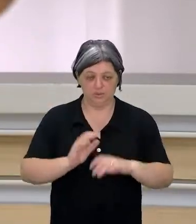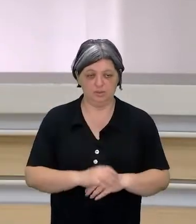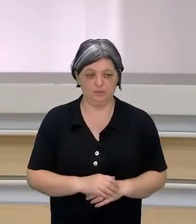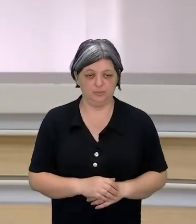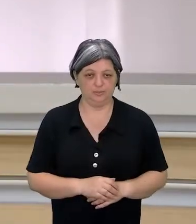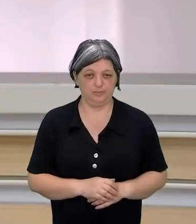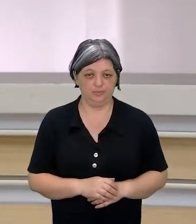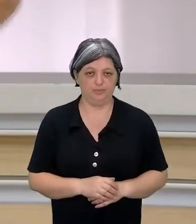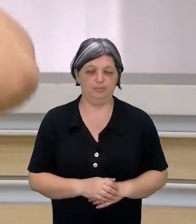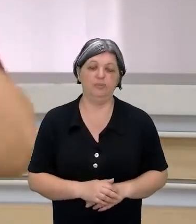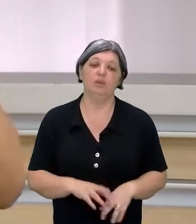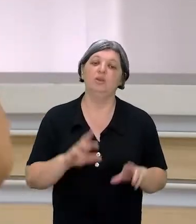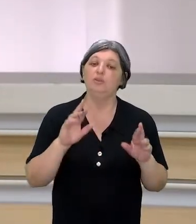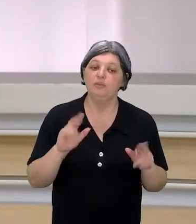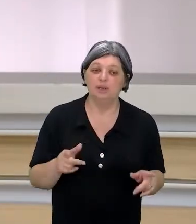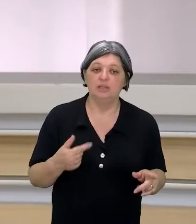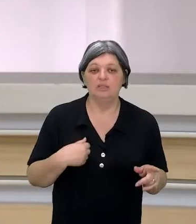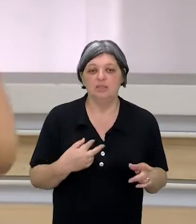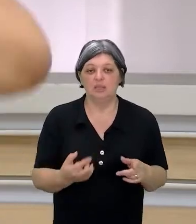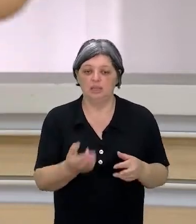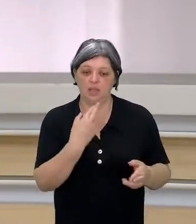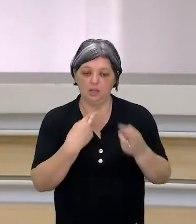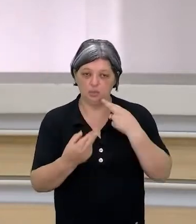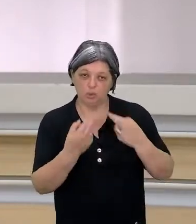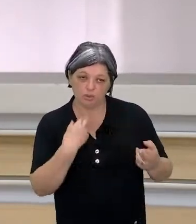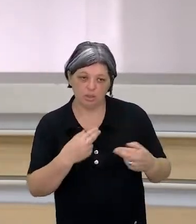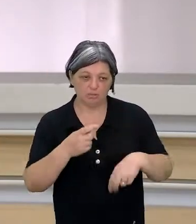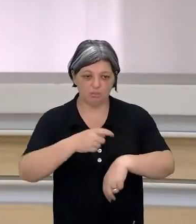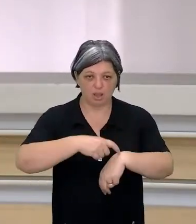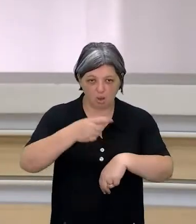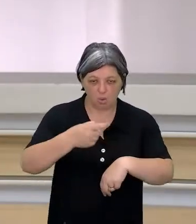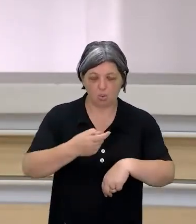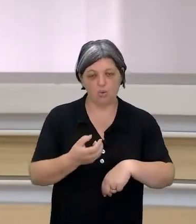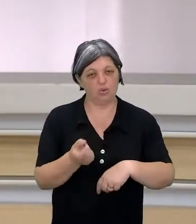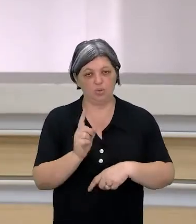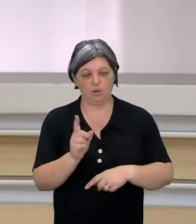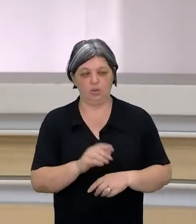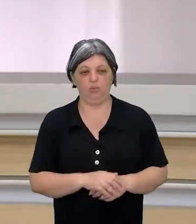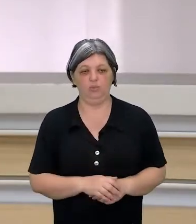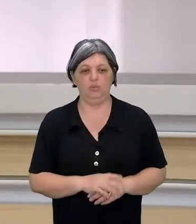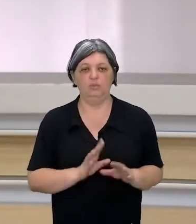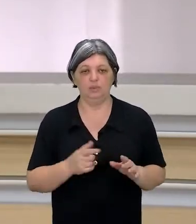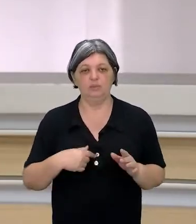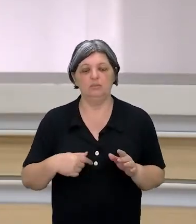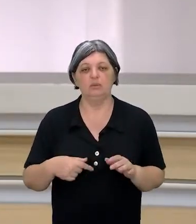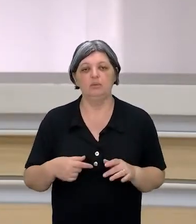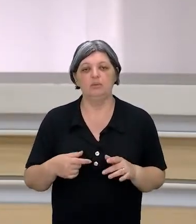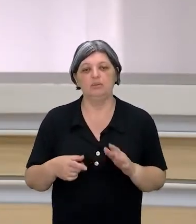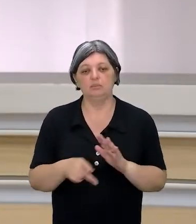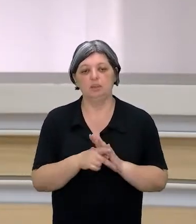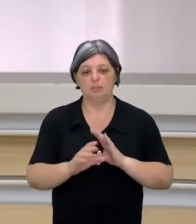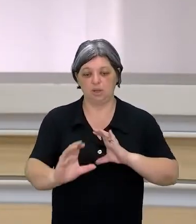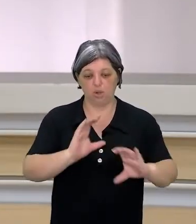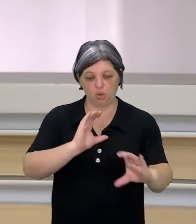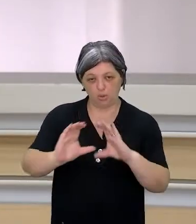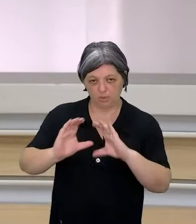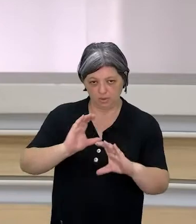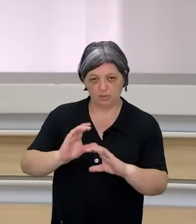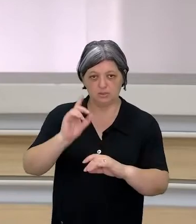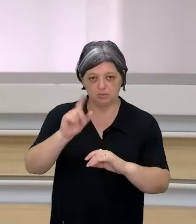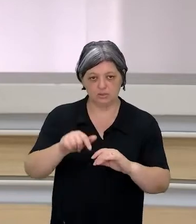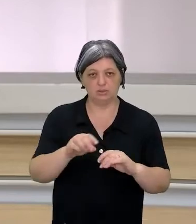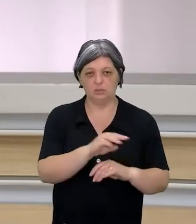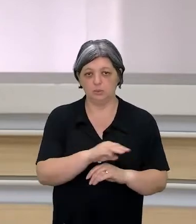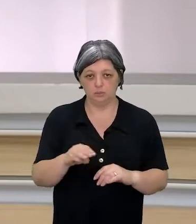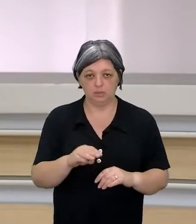de se você está respondendo para mim instantaneamente ou não, o único fato que torna essa aula comunicativa é a partir do